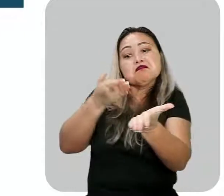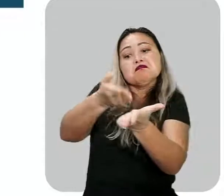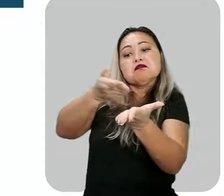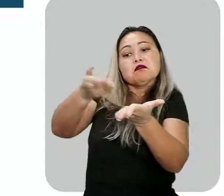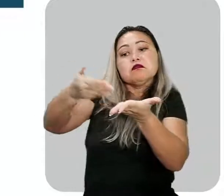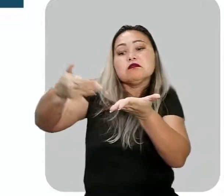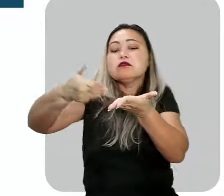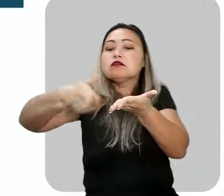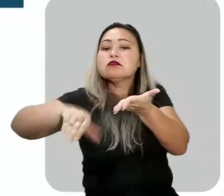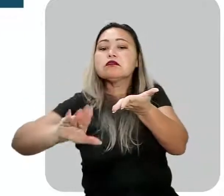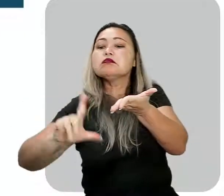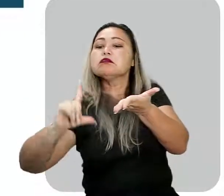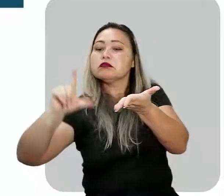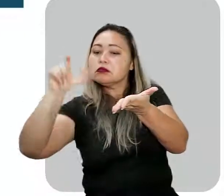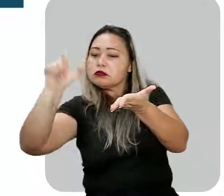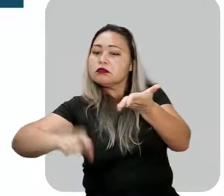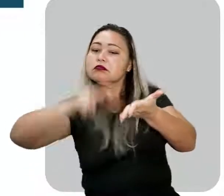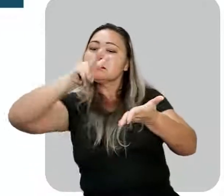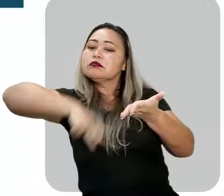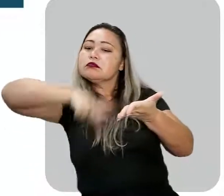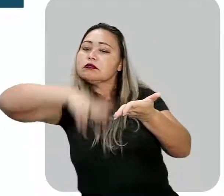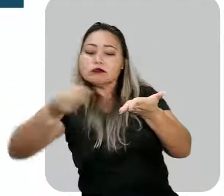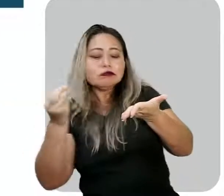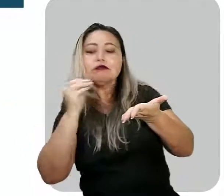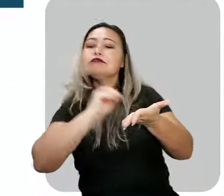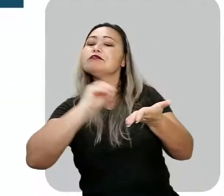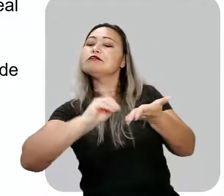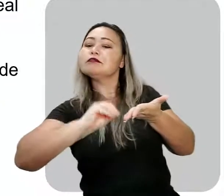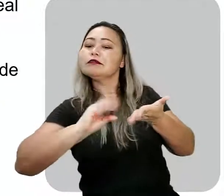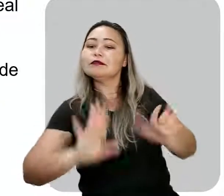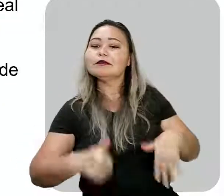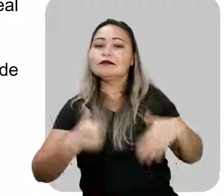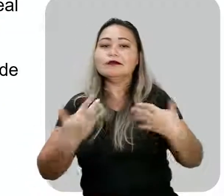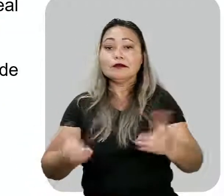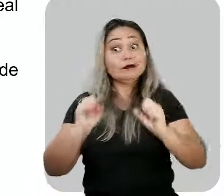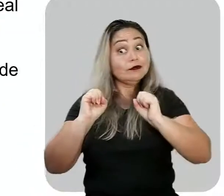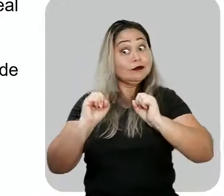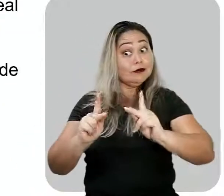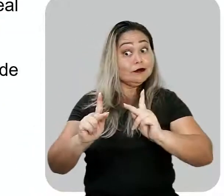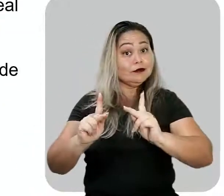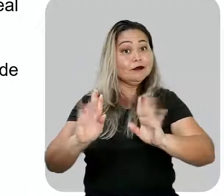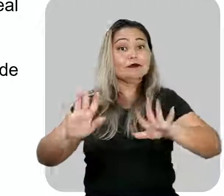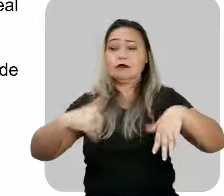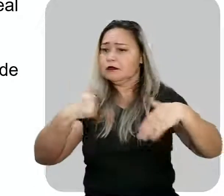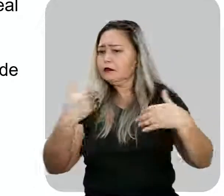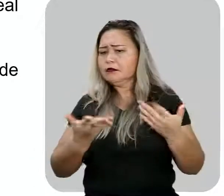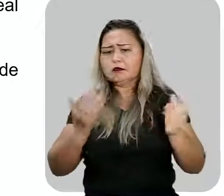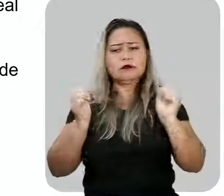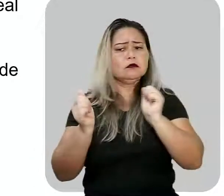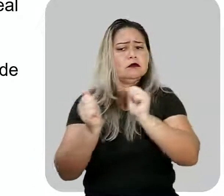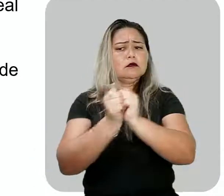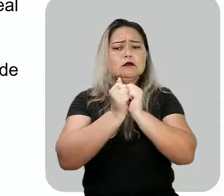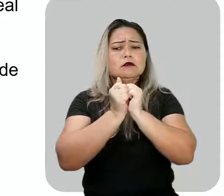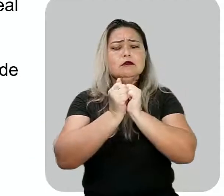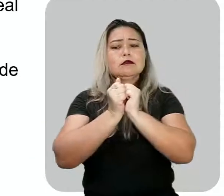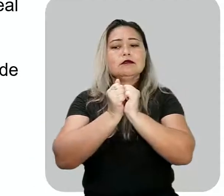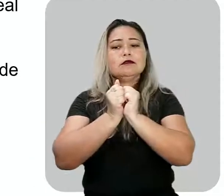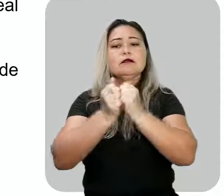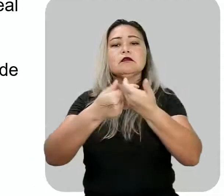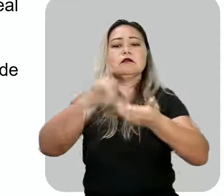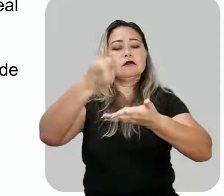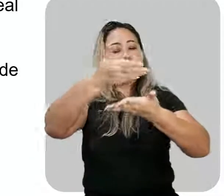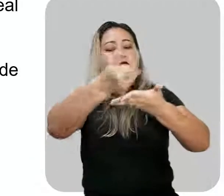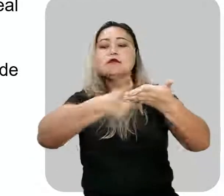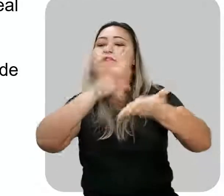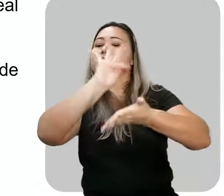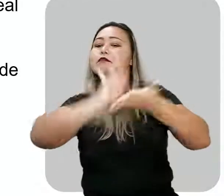participação ativa do leitor. Ok? E vamos juntos de texto